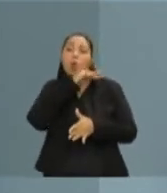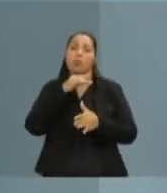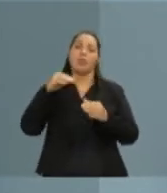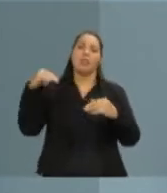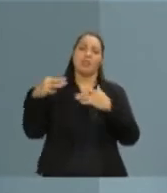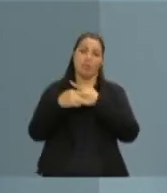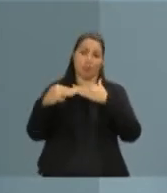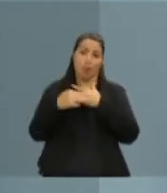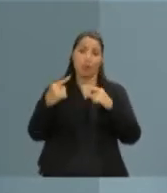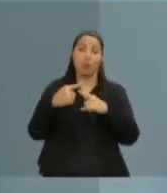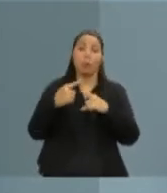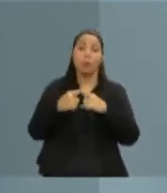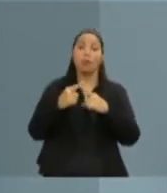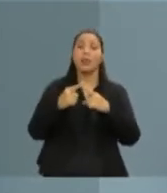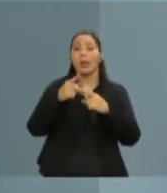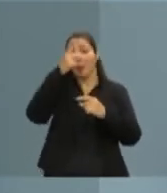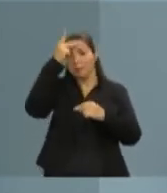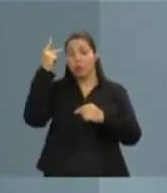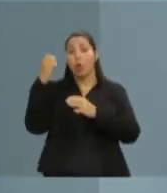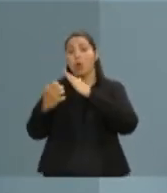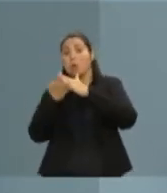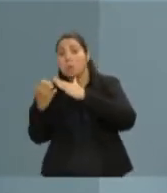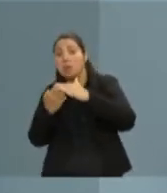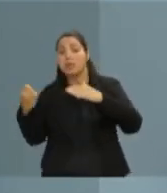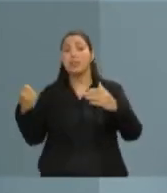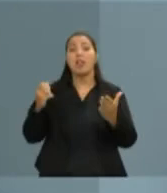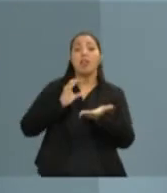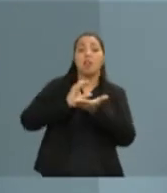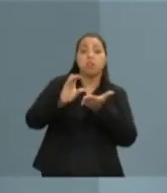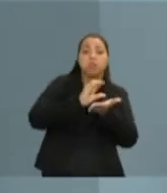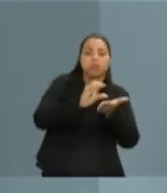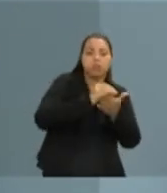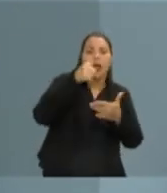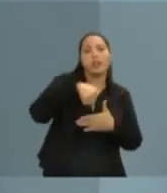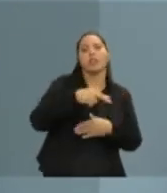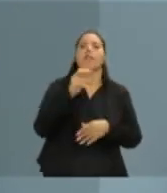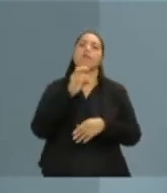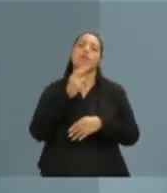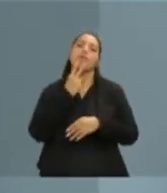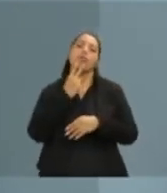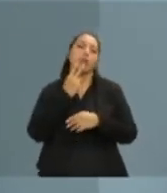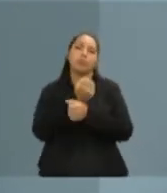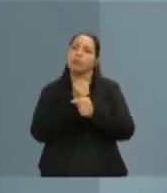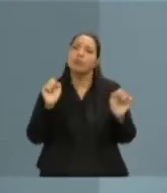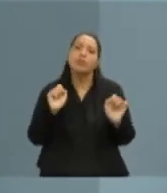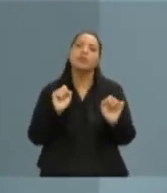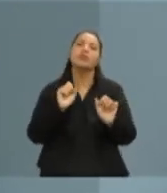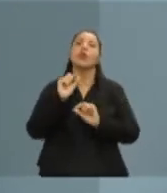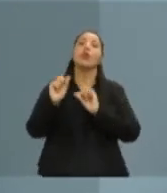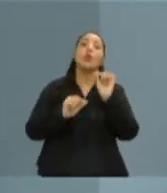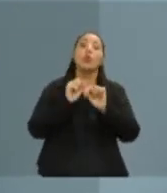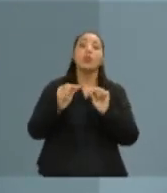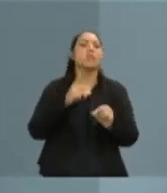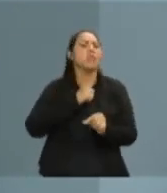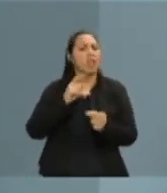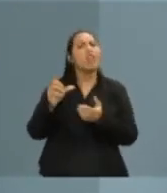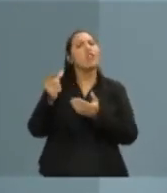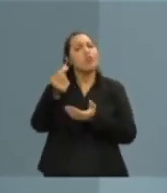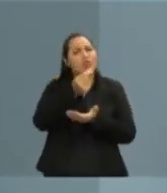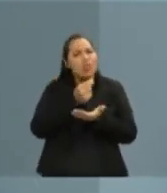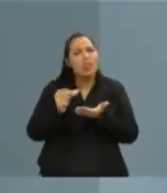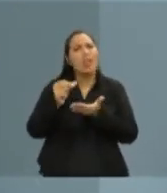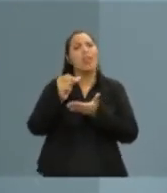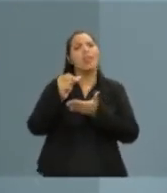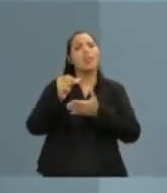afasta as pessoas da cidade de Vitória e traz um prejuízo inestimável para a cidade. Além disso, nós temos a questão do dinheiro público. A verba pública é um dinheiro